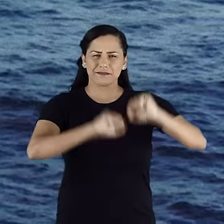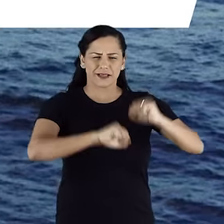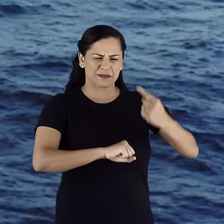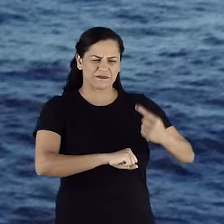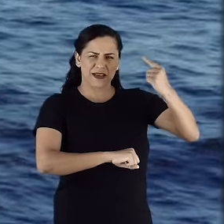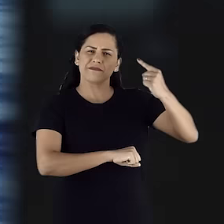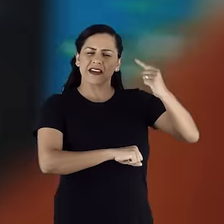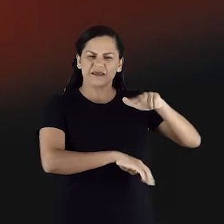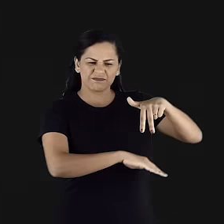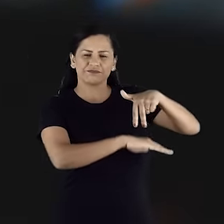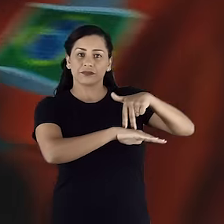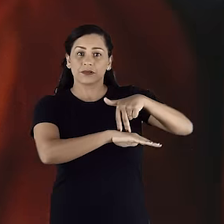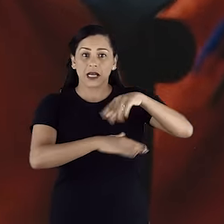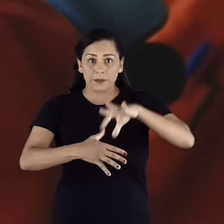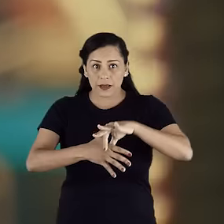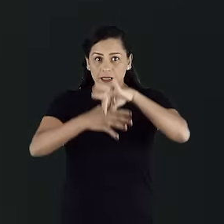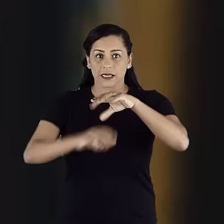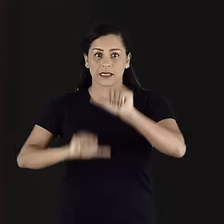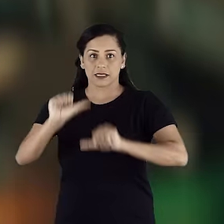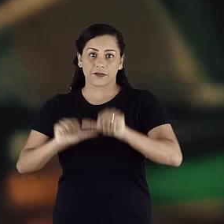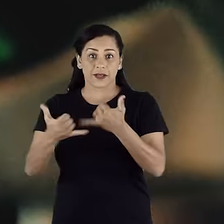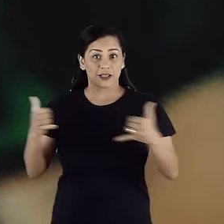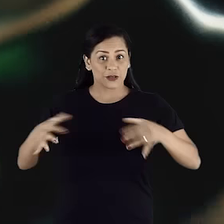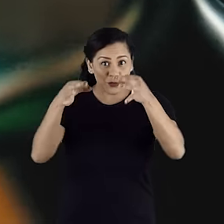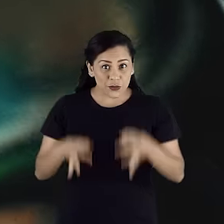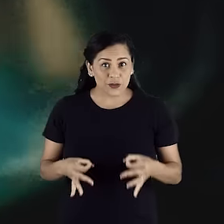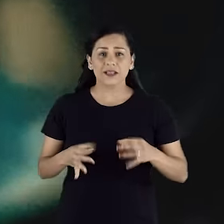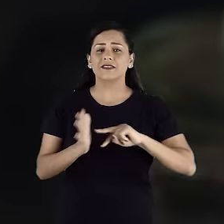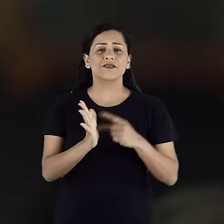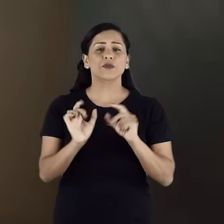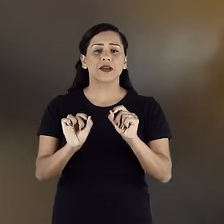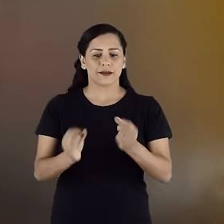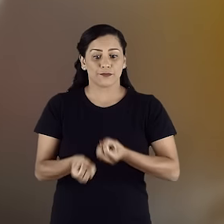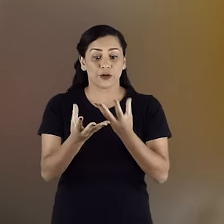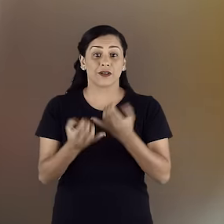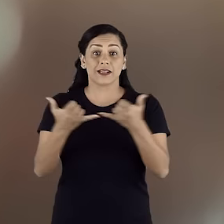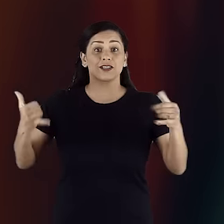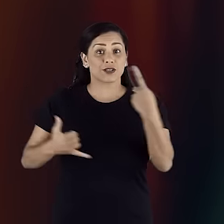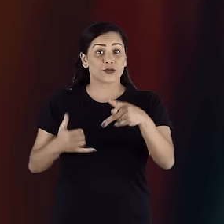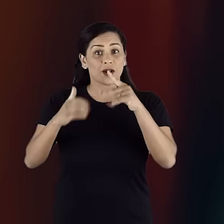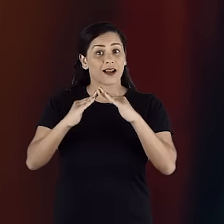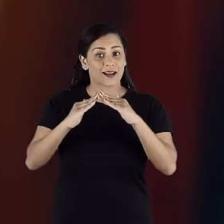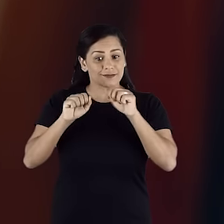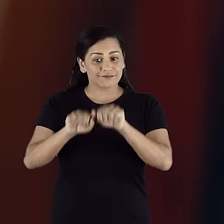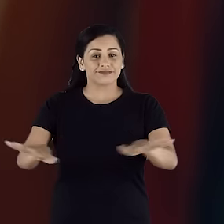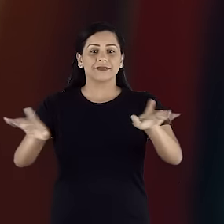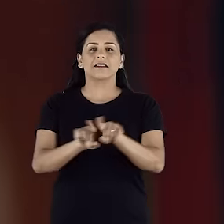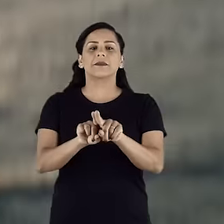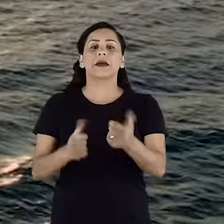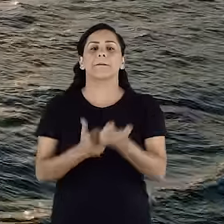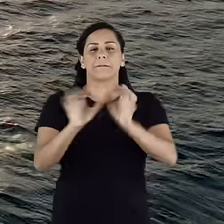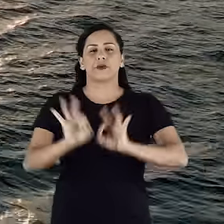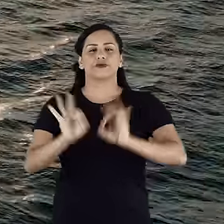Liderar uma transição energética justa é... Produzir a energia que chega na sua casa. E também apoiar